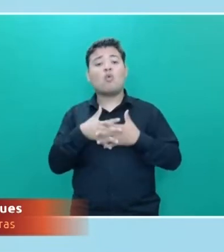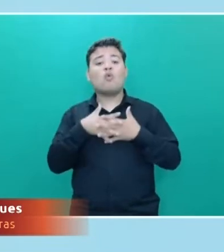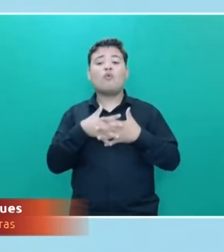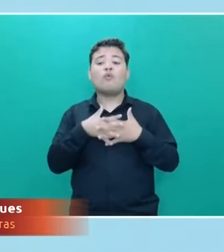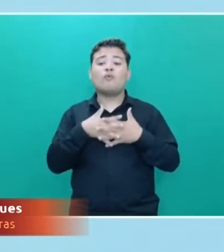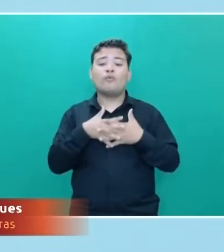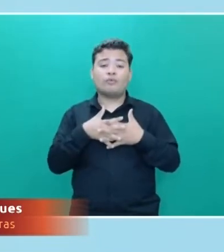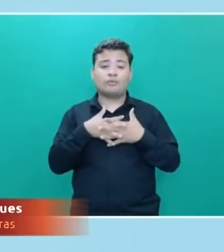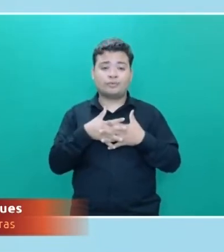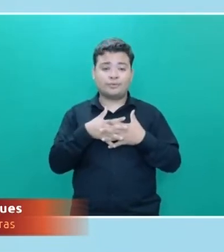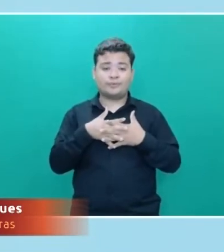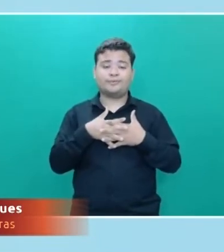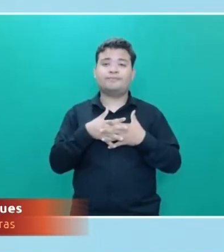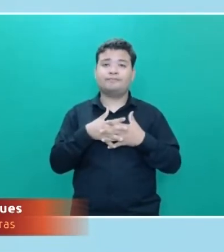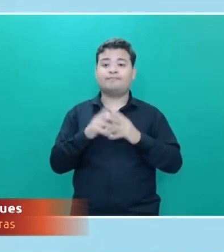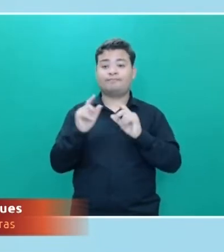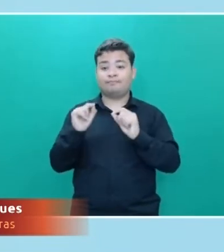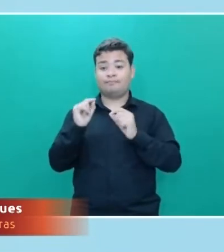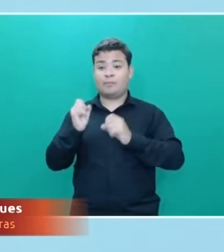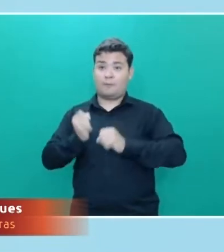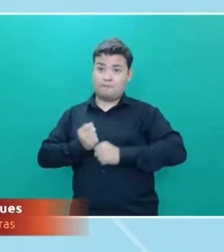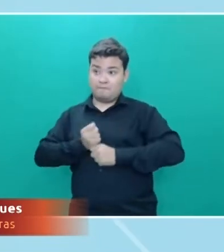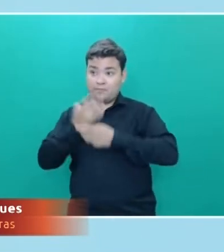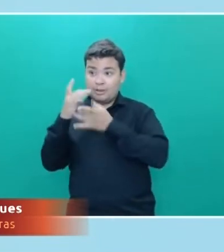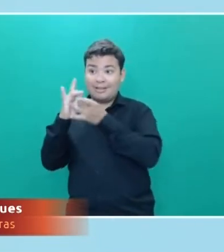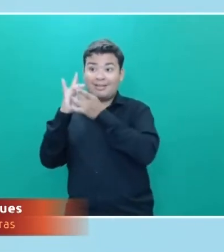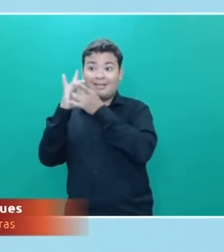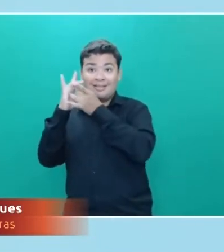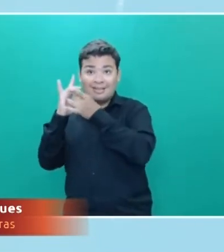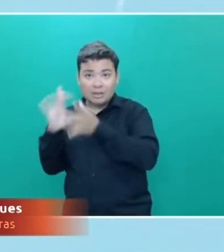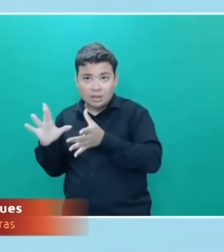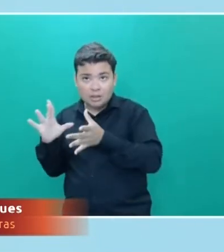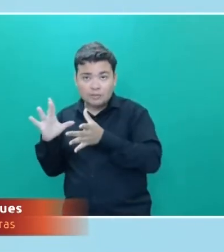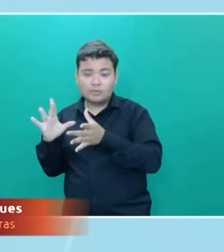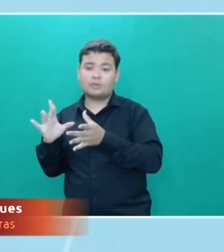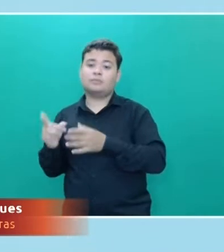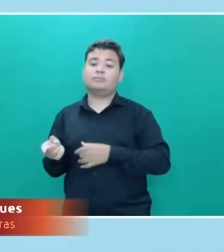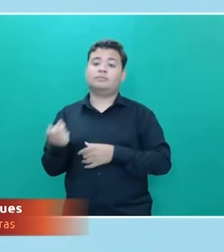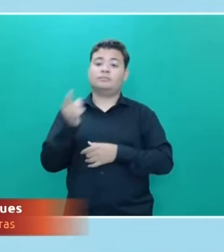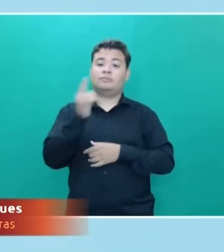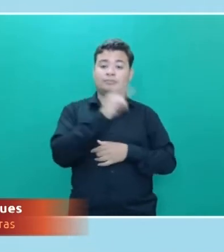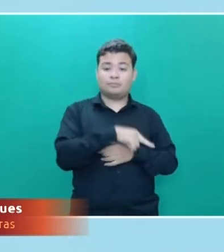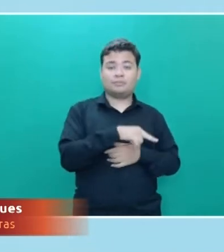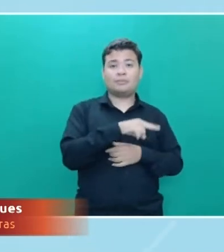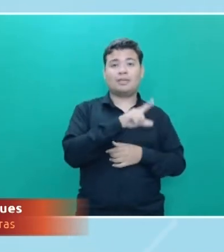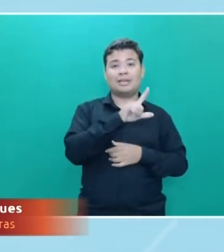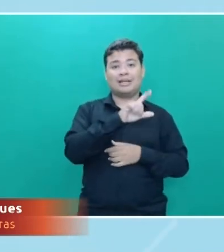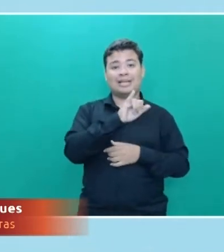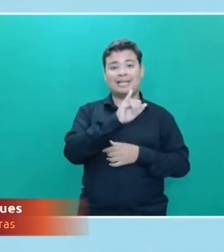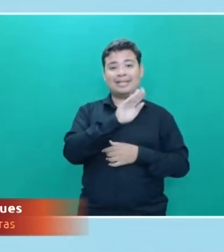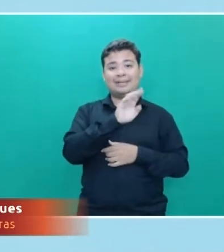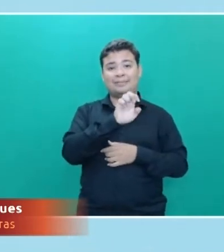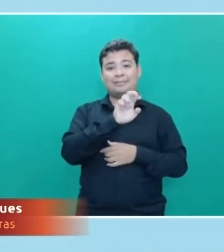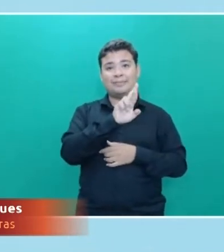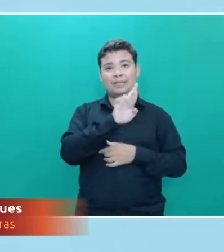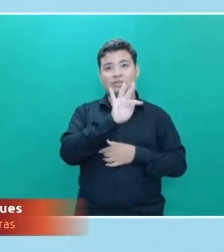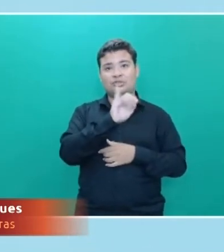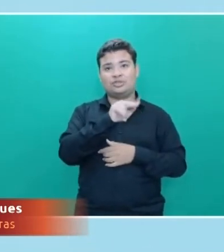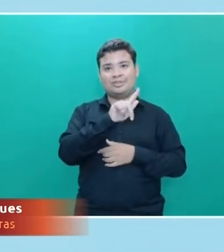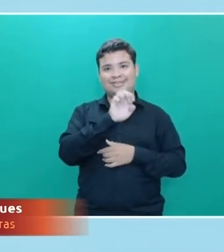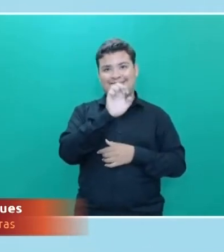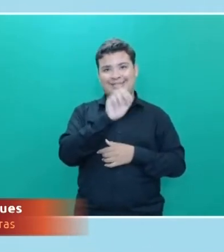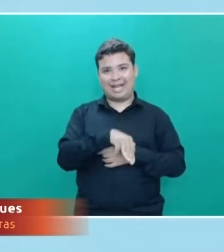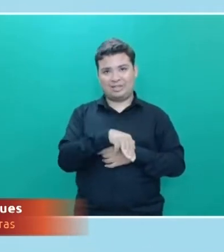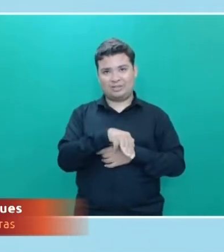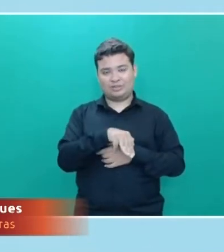a liberdade de expressão com a libertinagem da linguagem, ou seja, eu posso falar tudo,